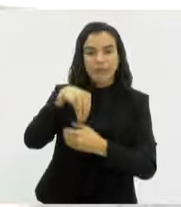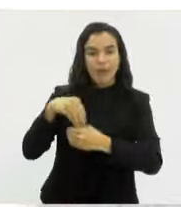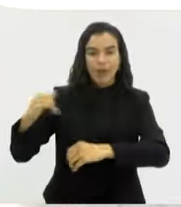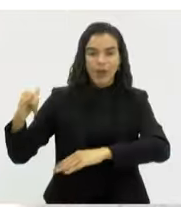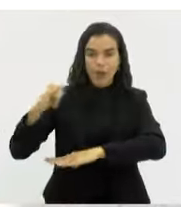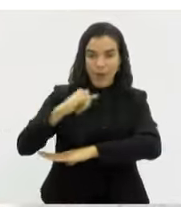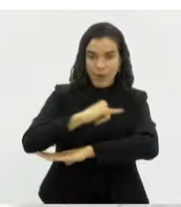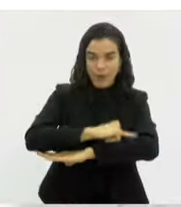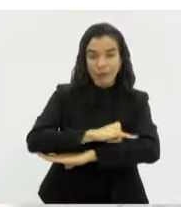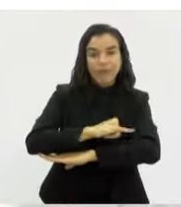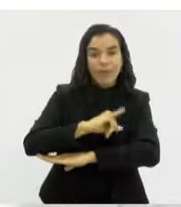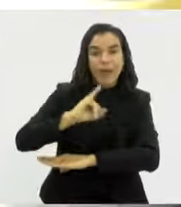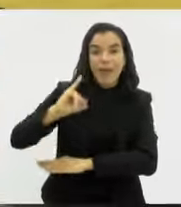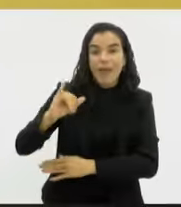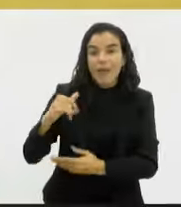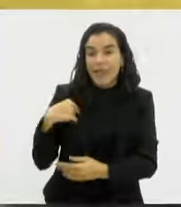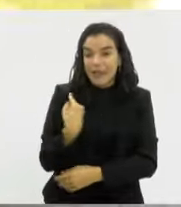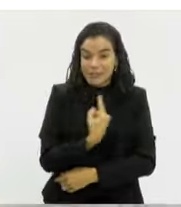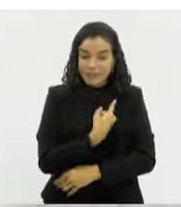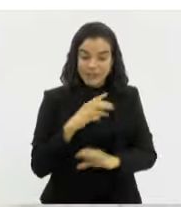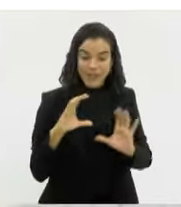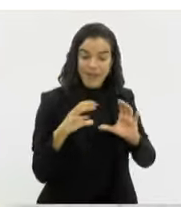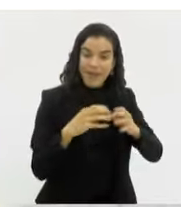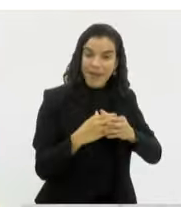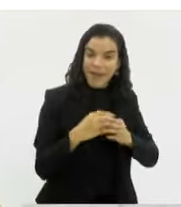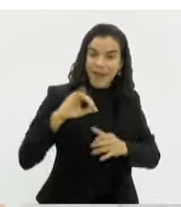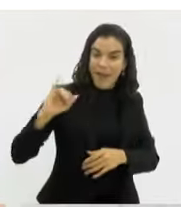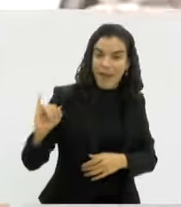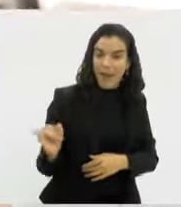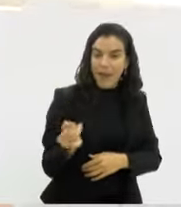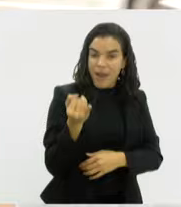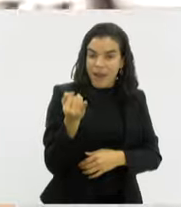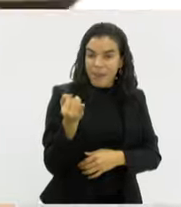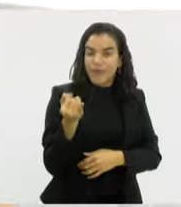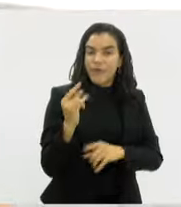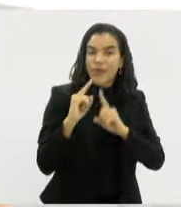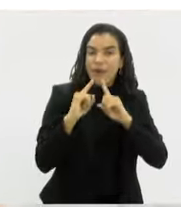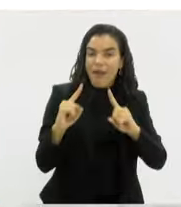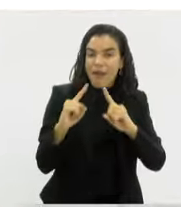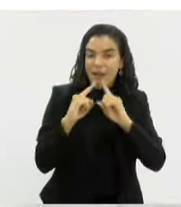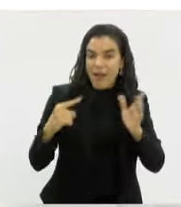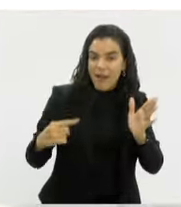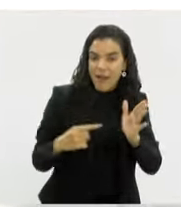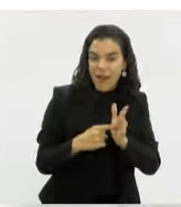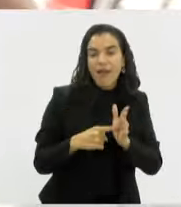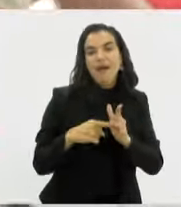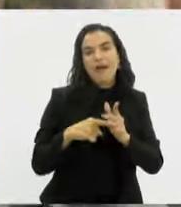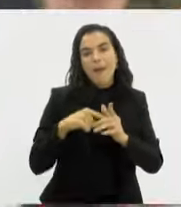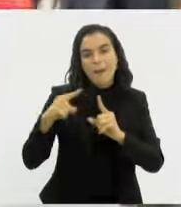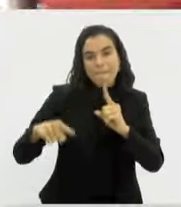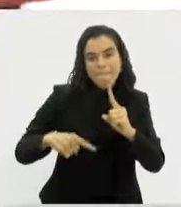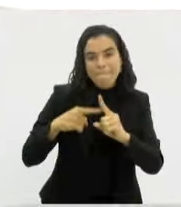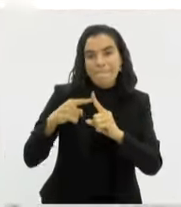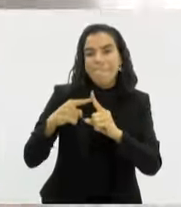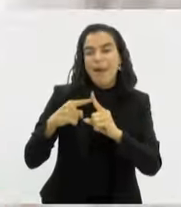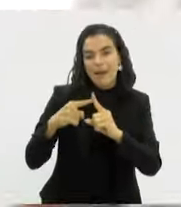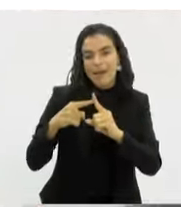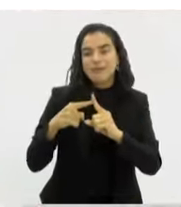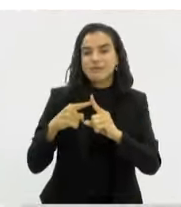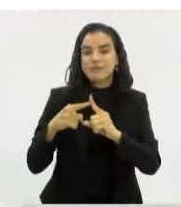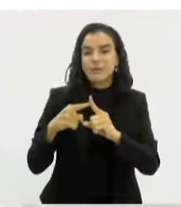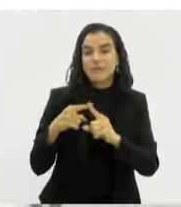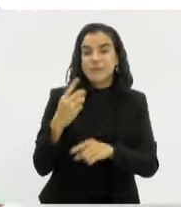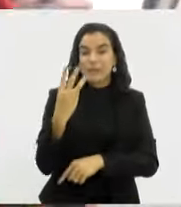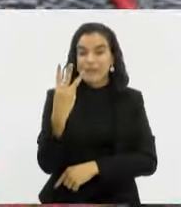aproveitamos a quantidade de demandas que versavam sobre jornada para fazer um operativo maior e tampar